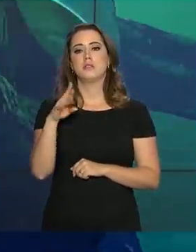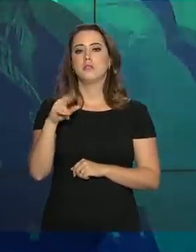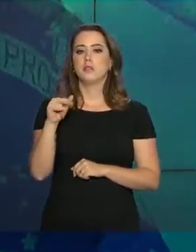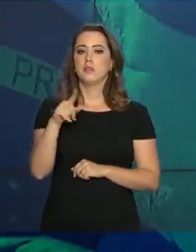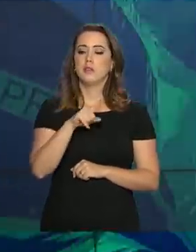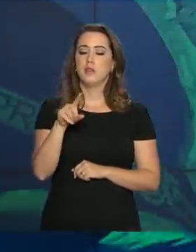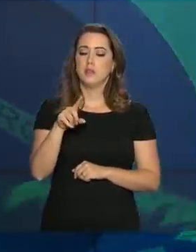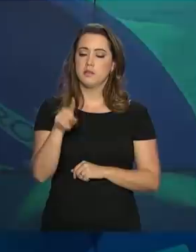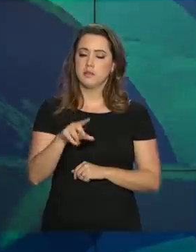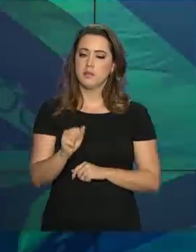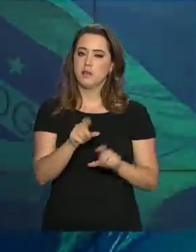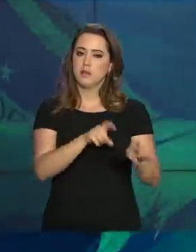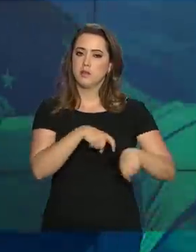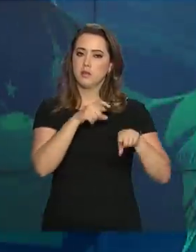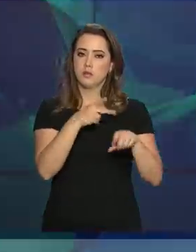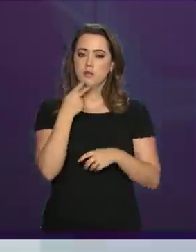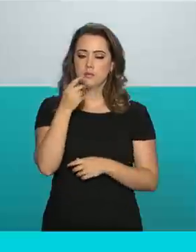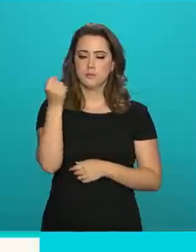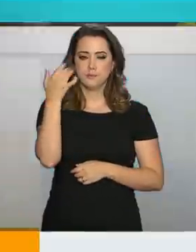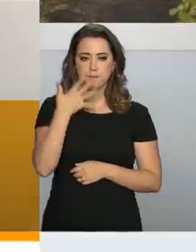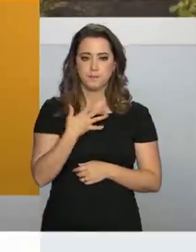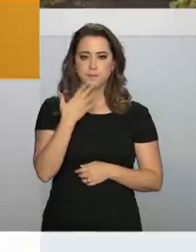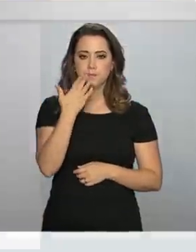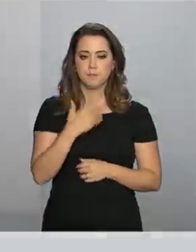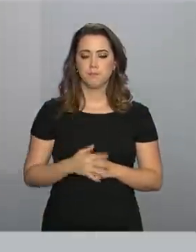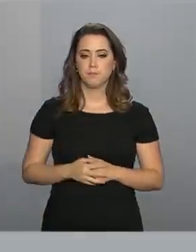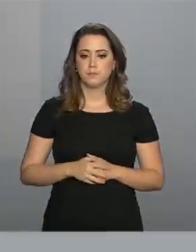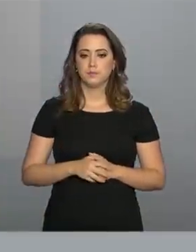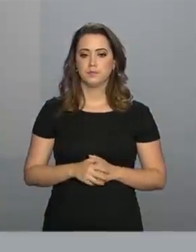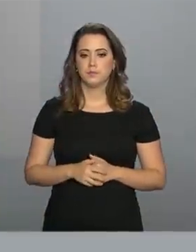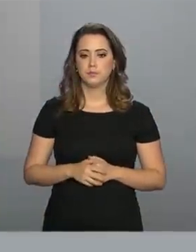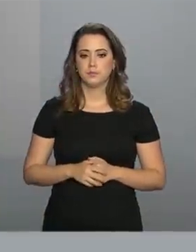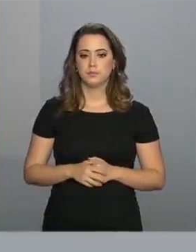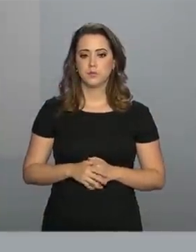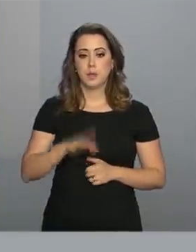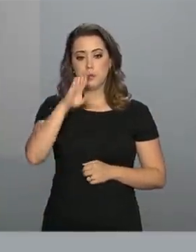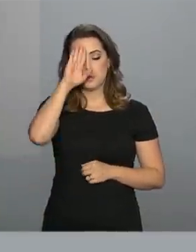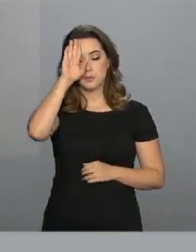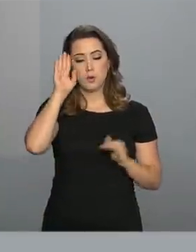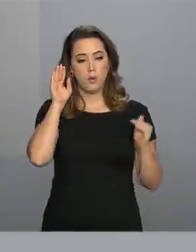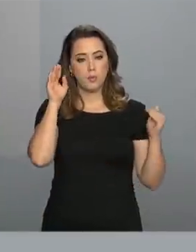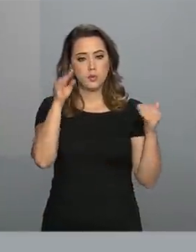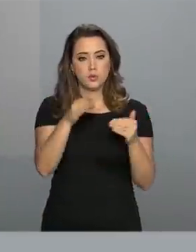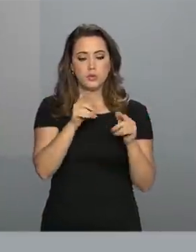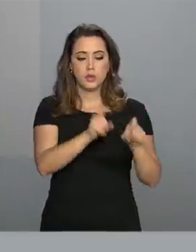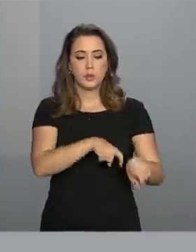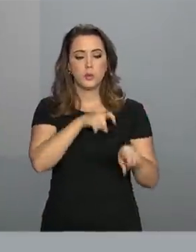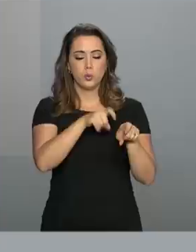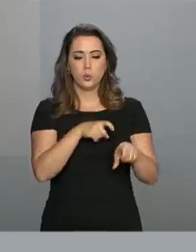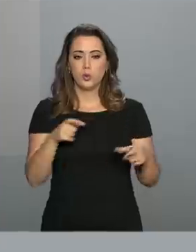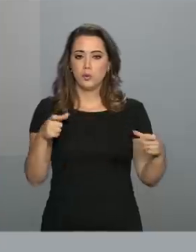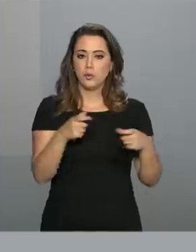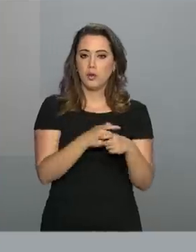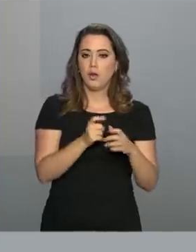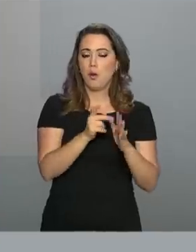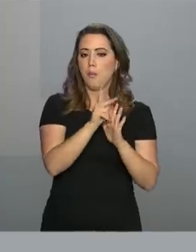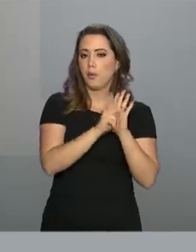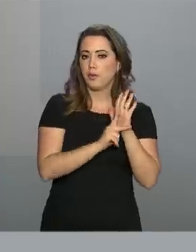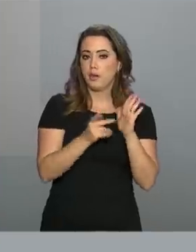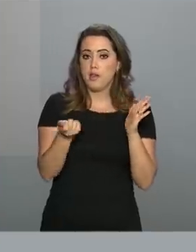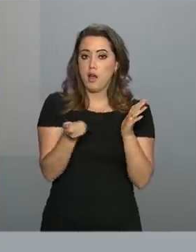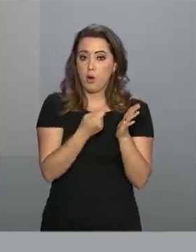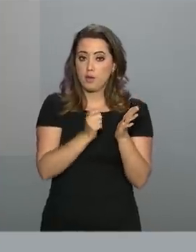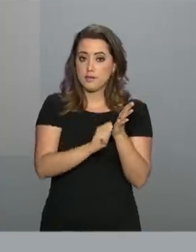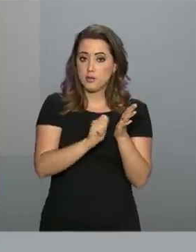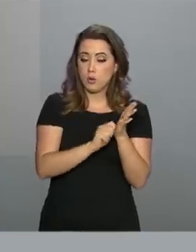Cristina falou sobre o assunto. A novidade é para os pequenos produtores. Nós acabamos de assinar essa portaria, onde